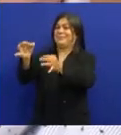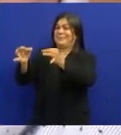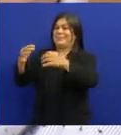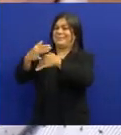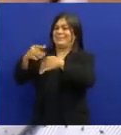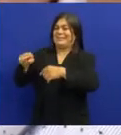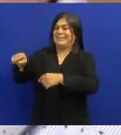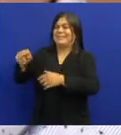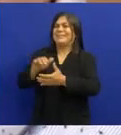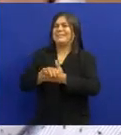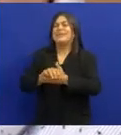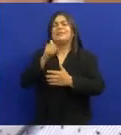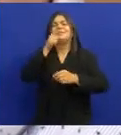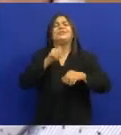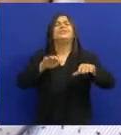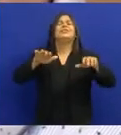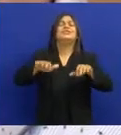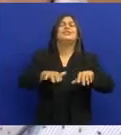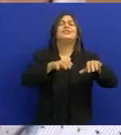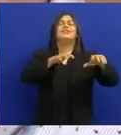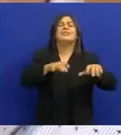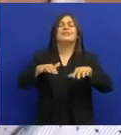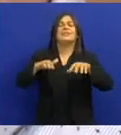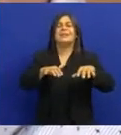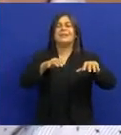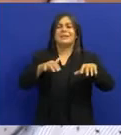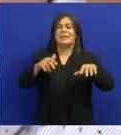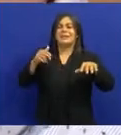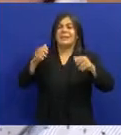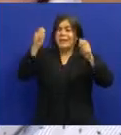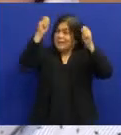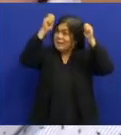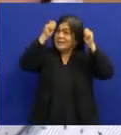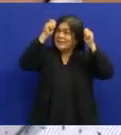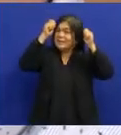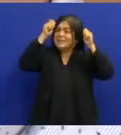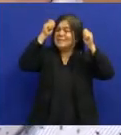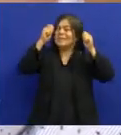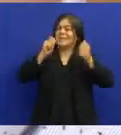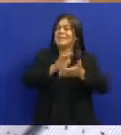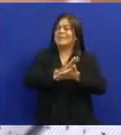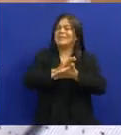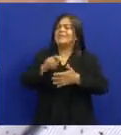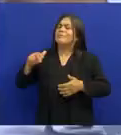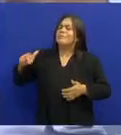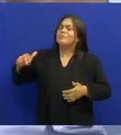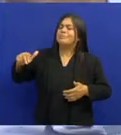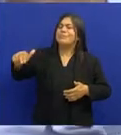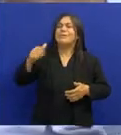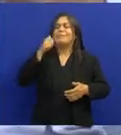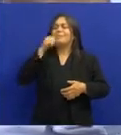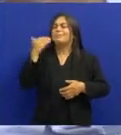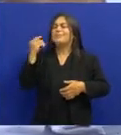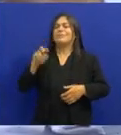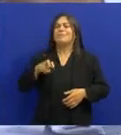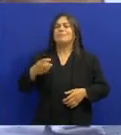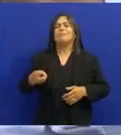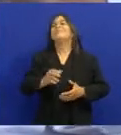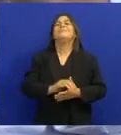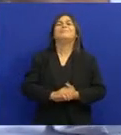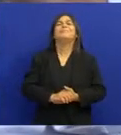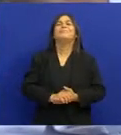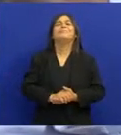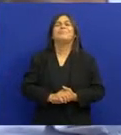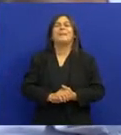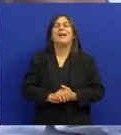essa menina Que ensaiava o piano Ela até um dia desse Ainda estava viva Ele passava pela calçada E